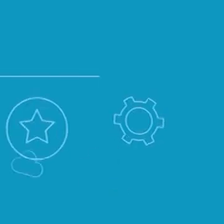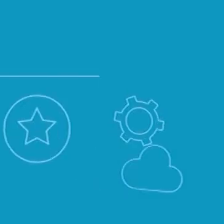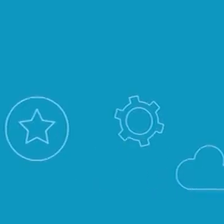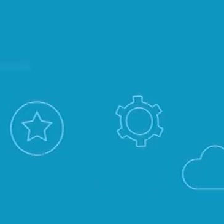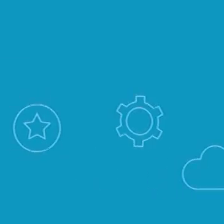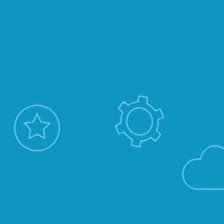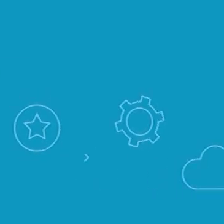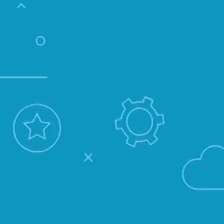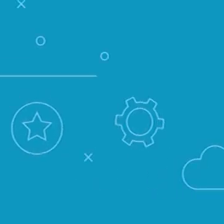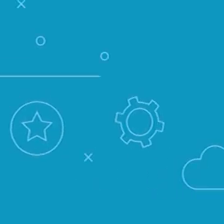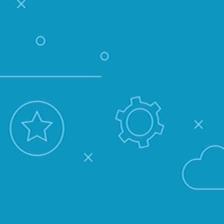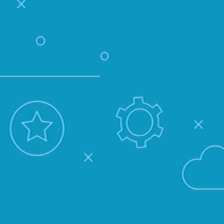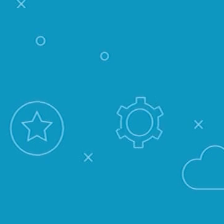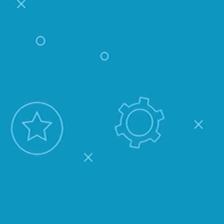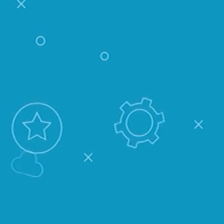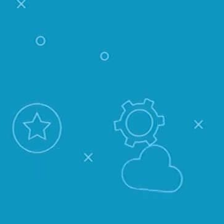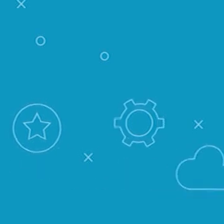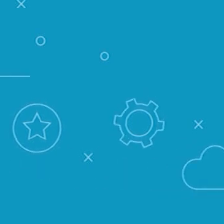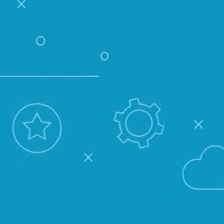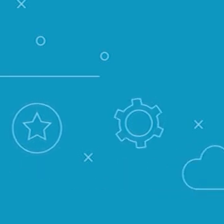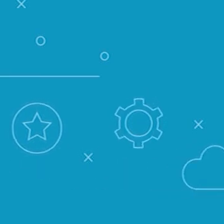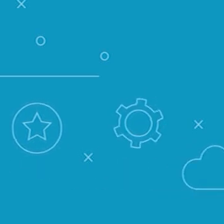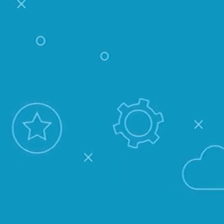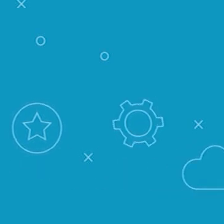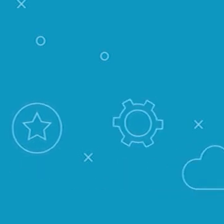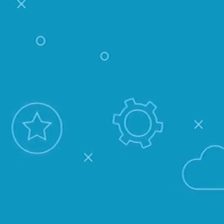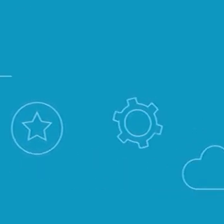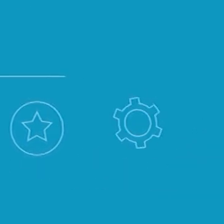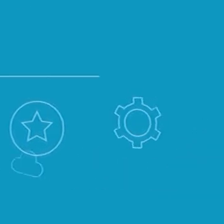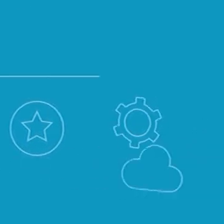Quintena Coelho Transcrição